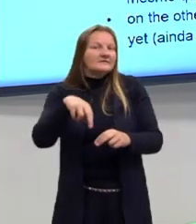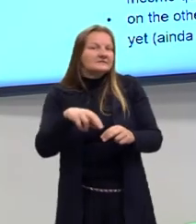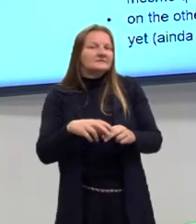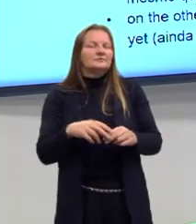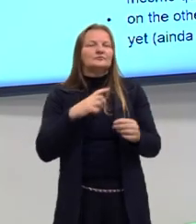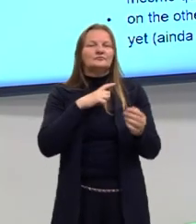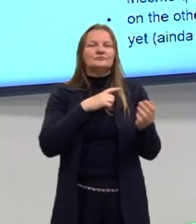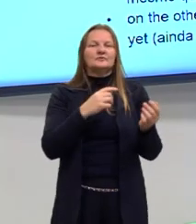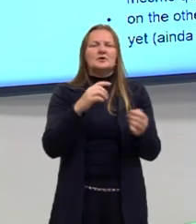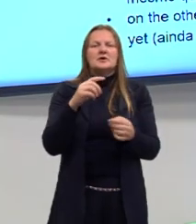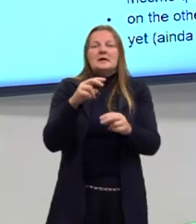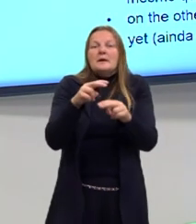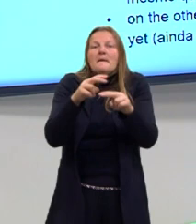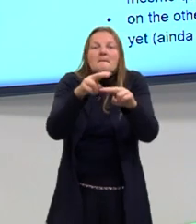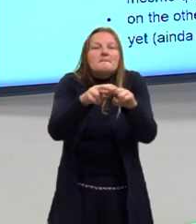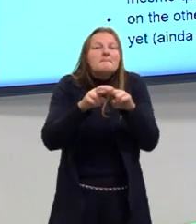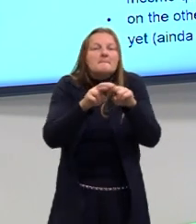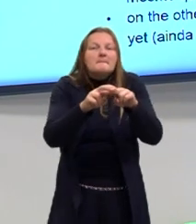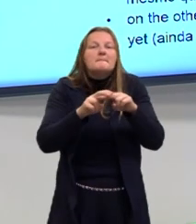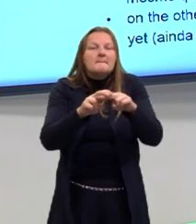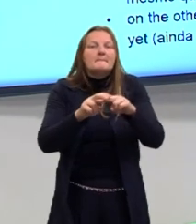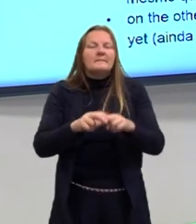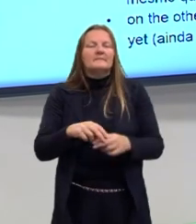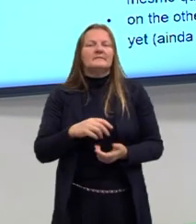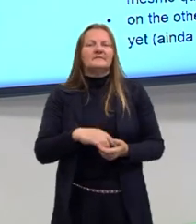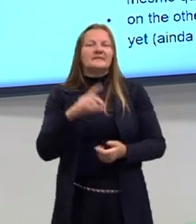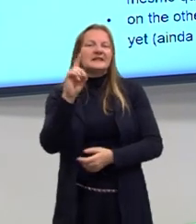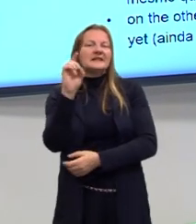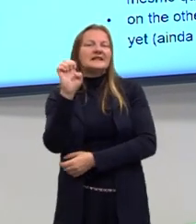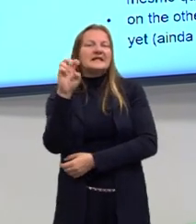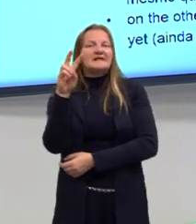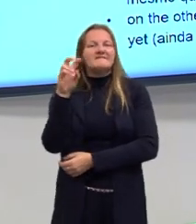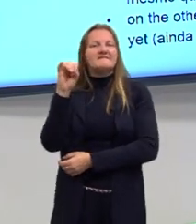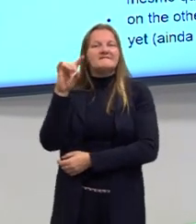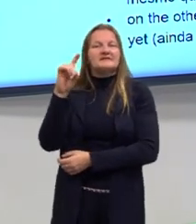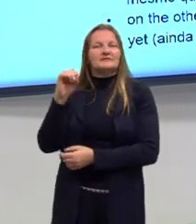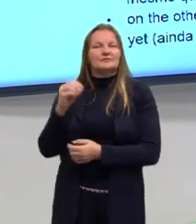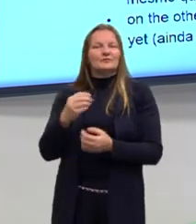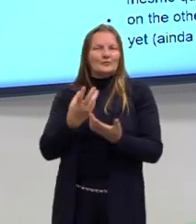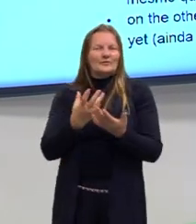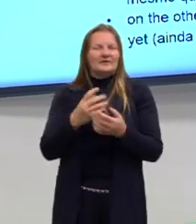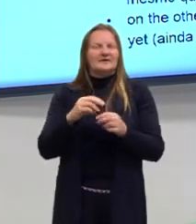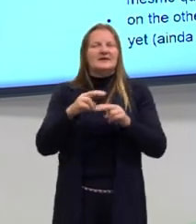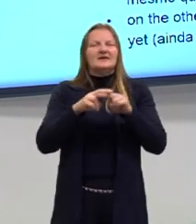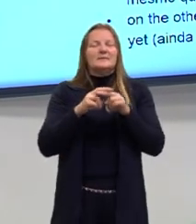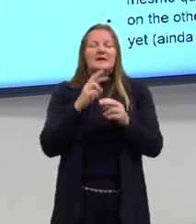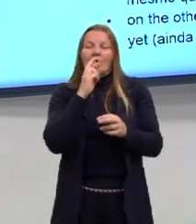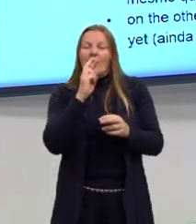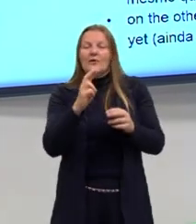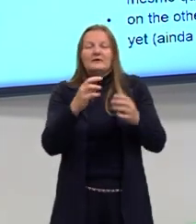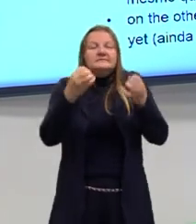que é o devido a, em virtude de. O as a result, que é o como resultado. E assim vai.